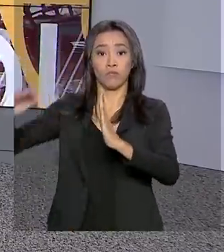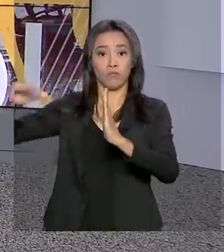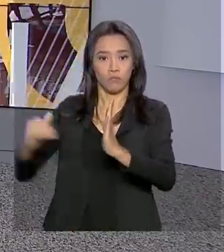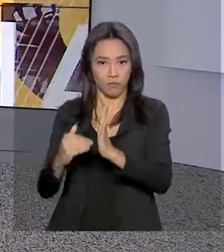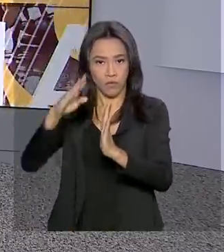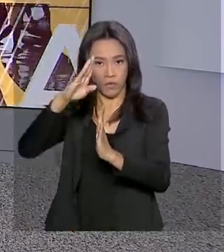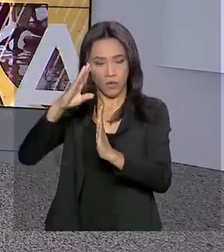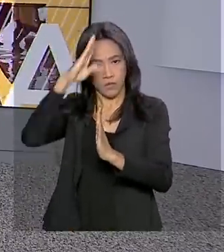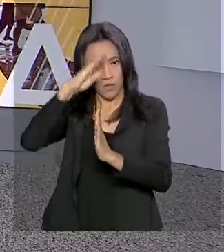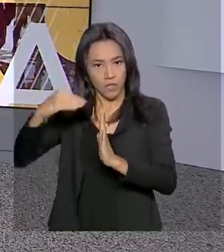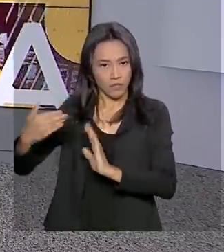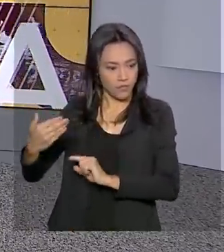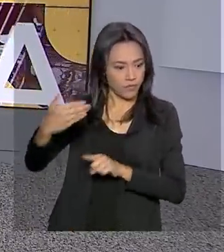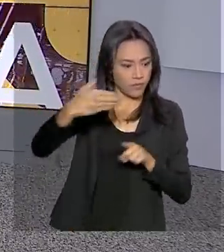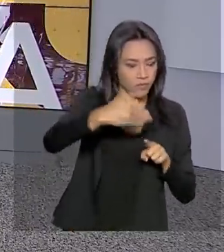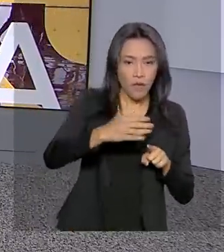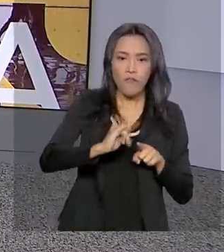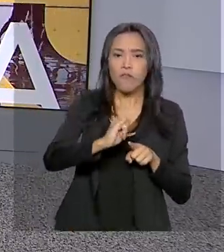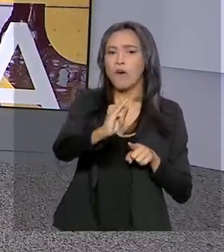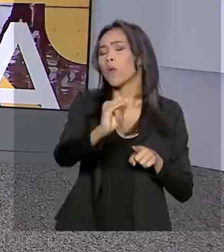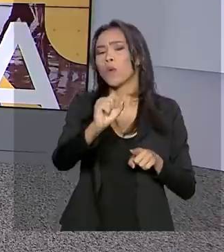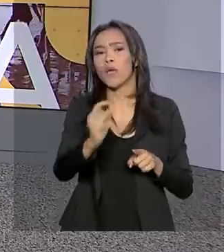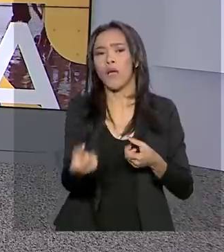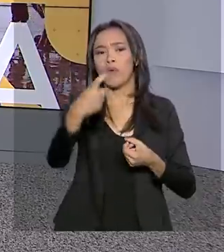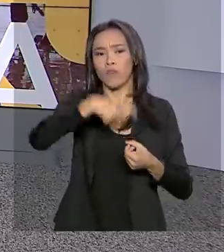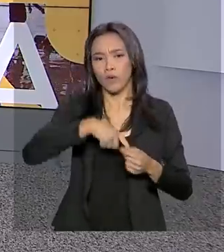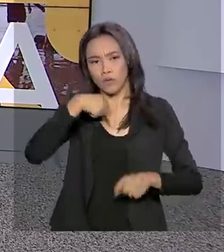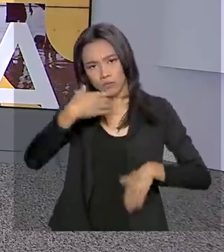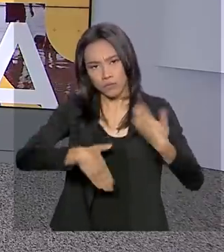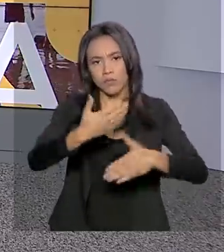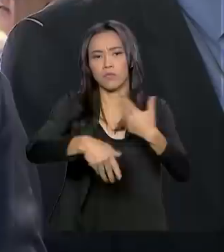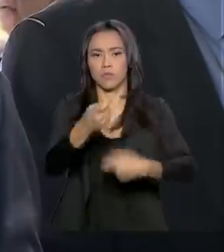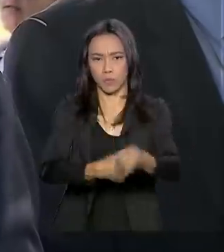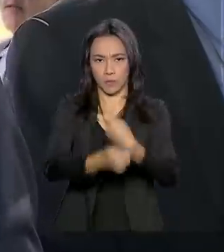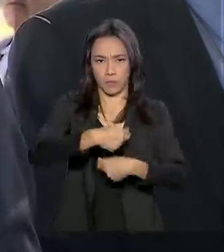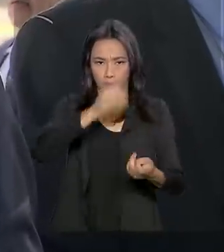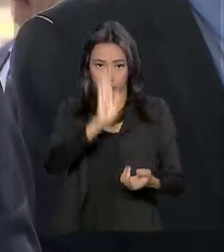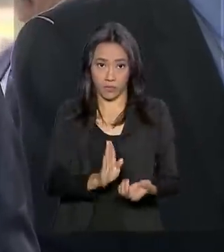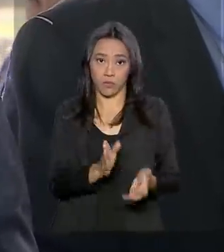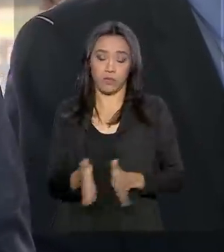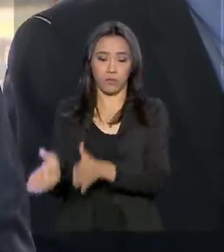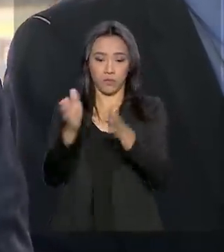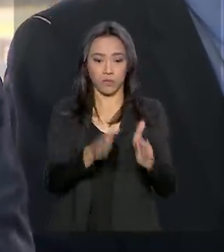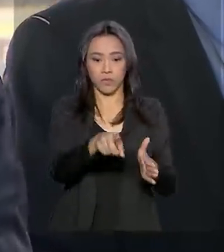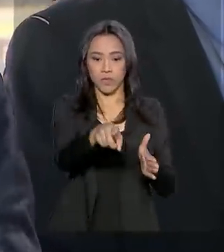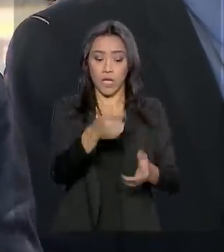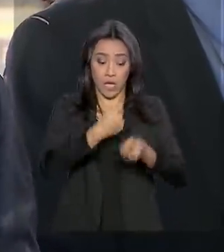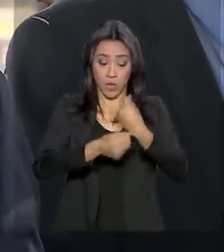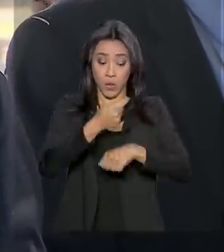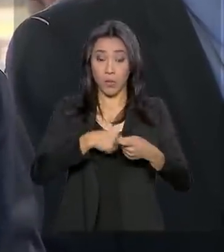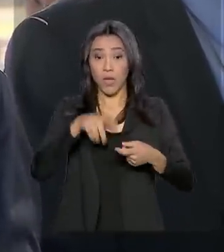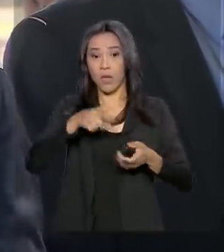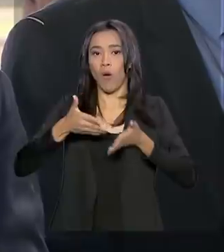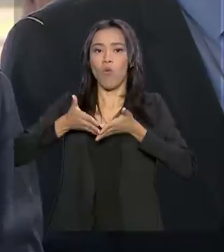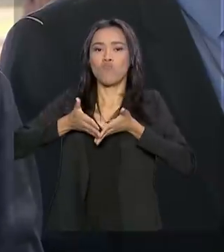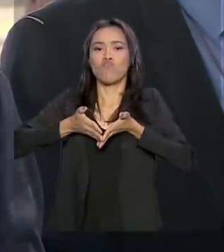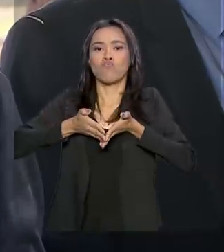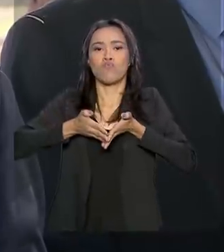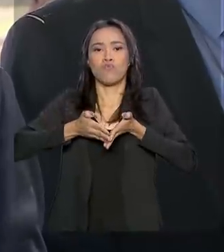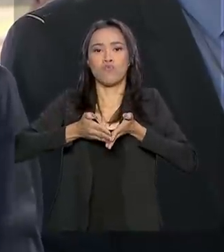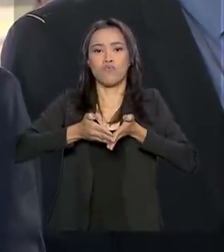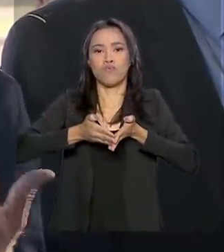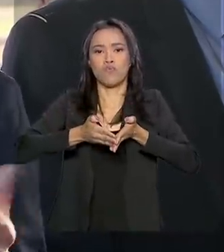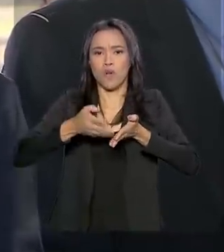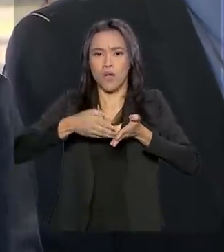Bolsonaro falou sobre a retomada do crescimento da economia do país. A economia é igual um transatlântico, não é de uma hora para